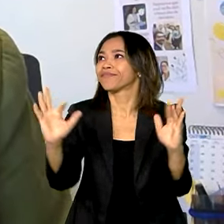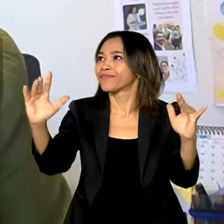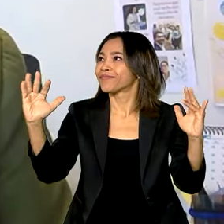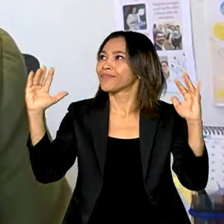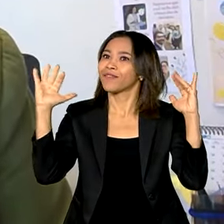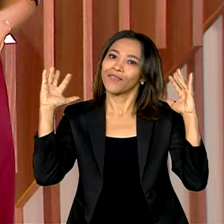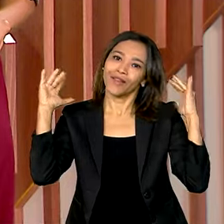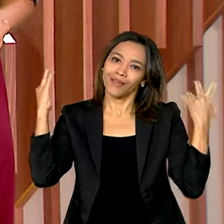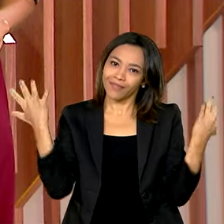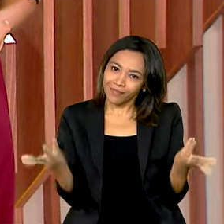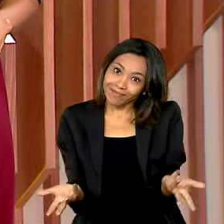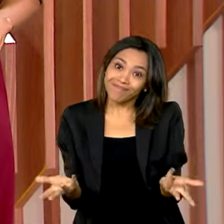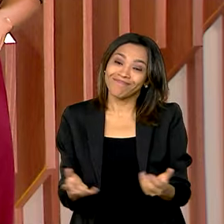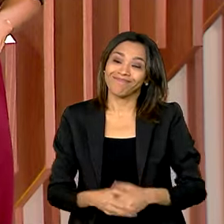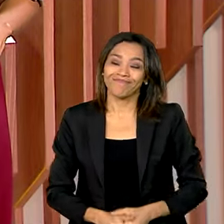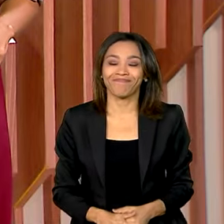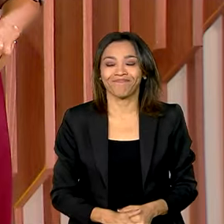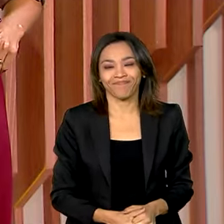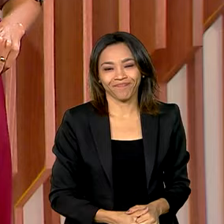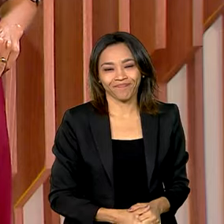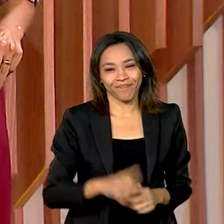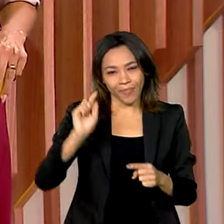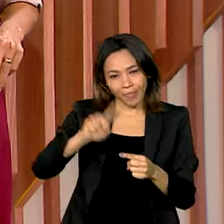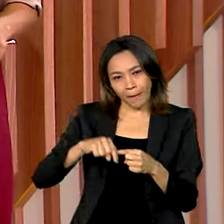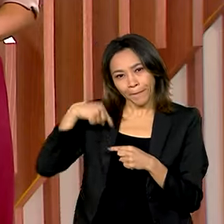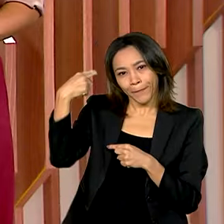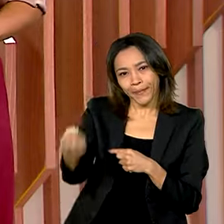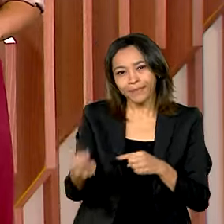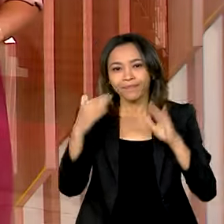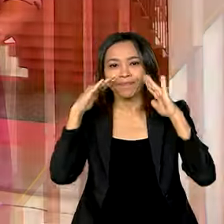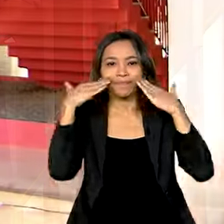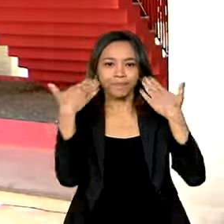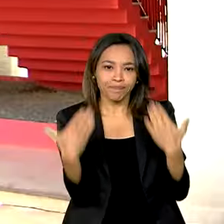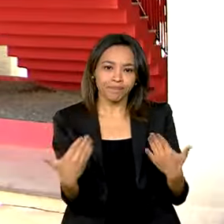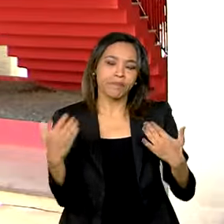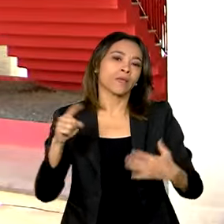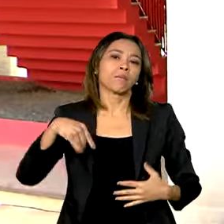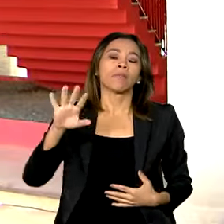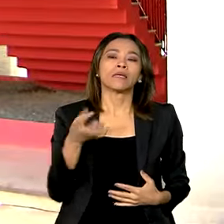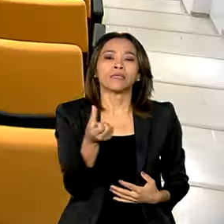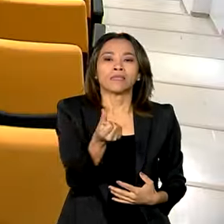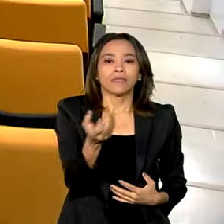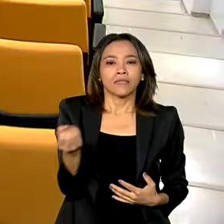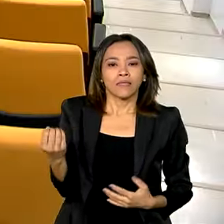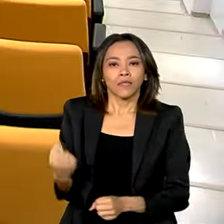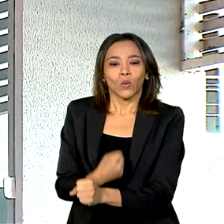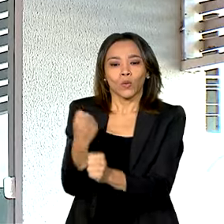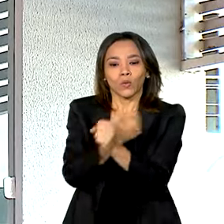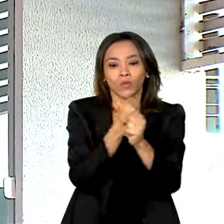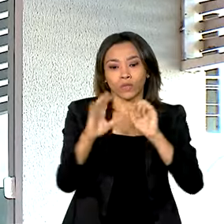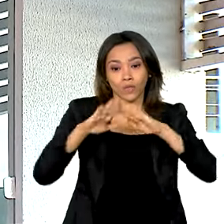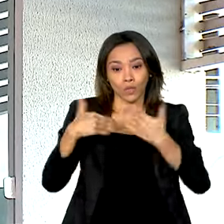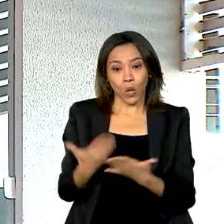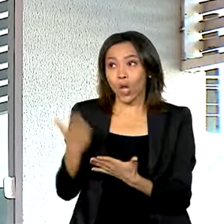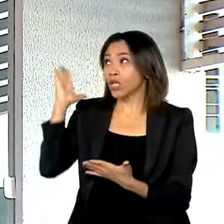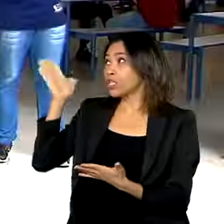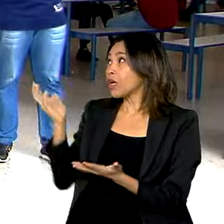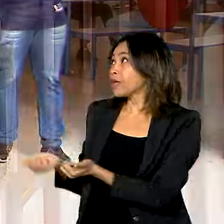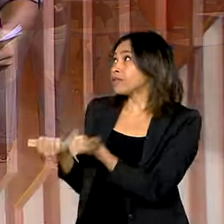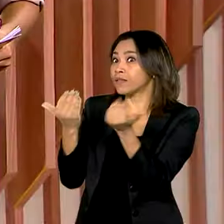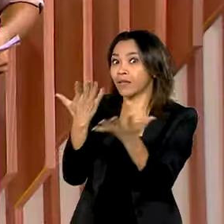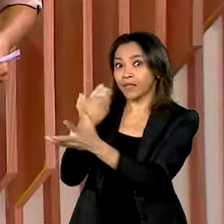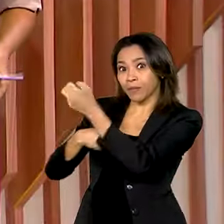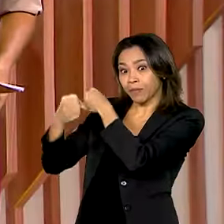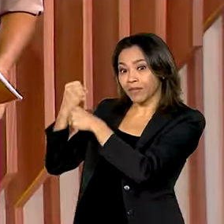no geral. No próximo bloco, mais de 600 obras na educação foram entregues no ano passado